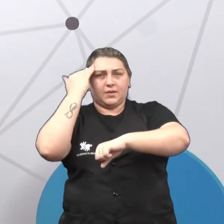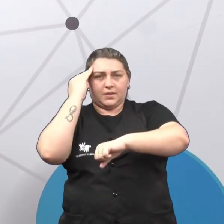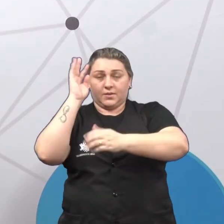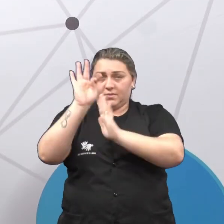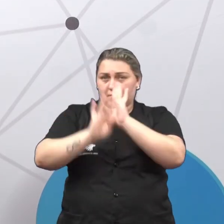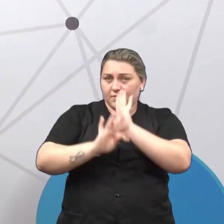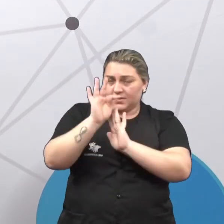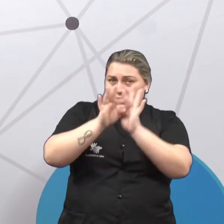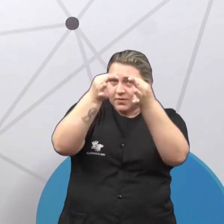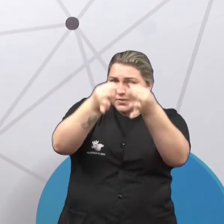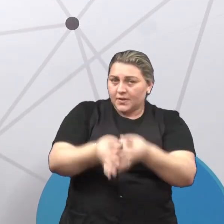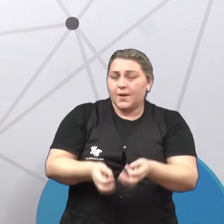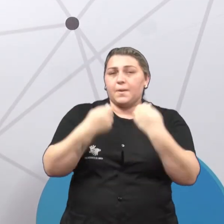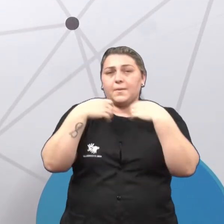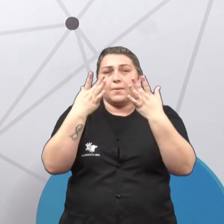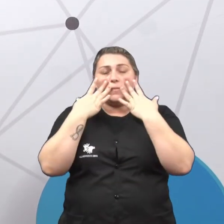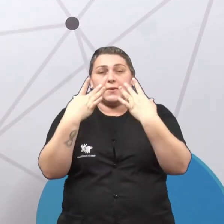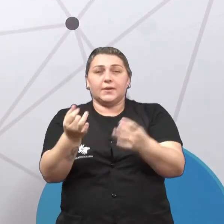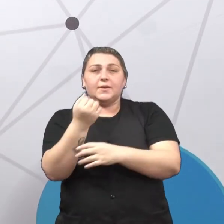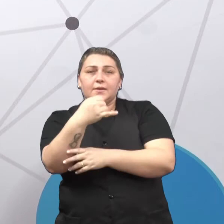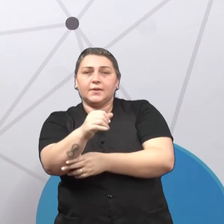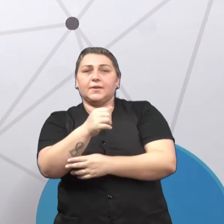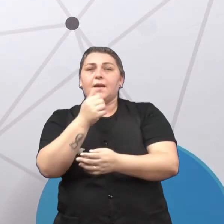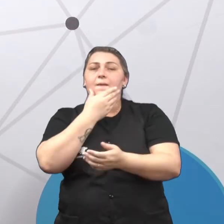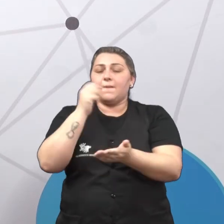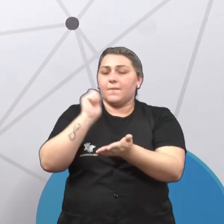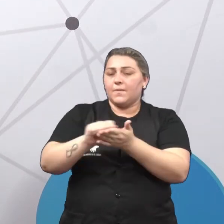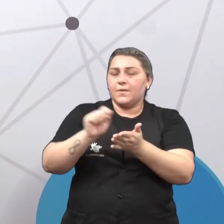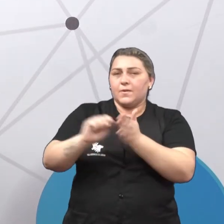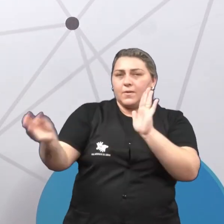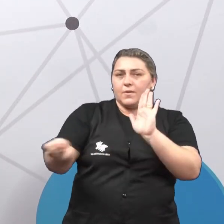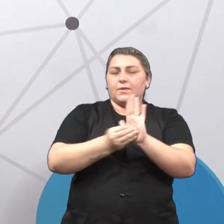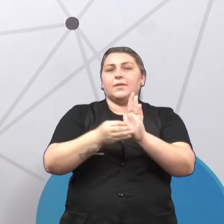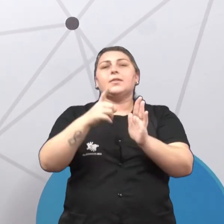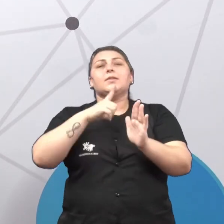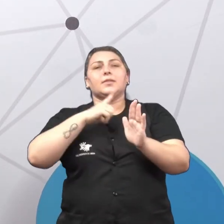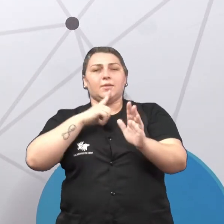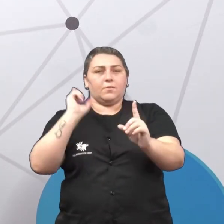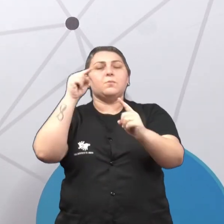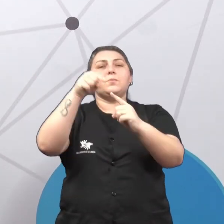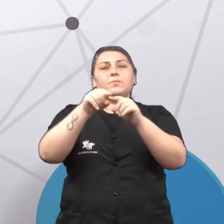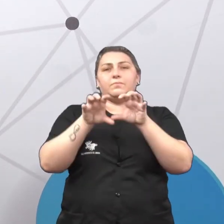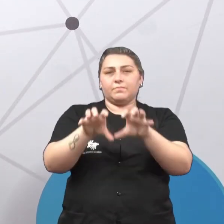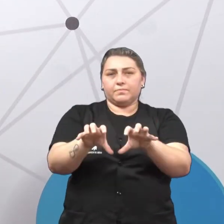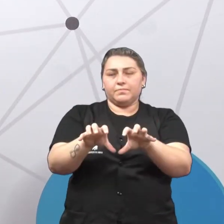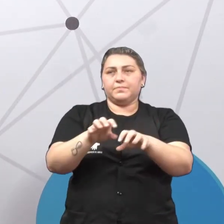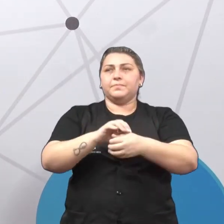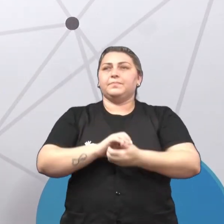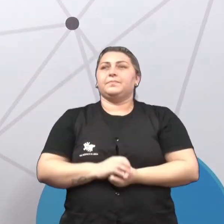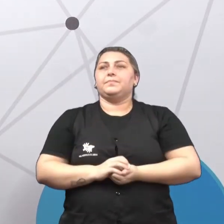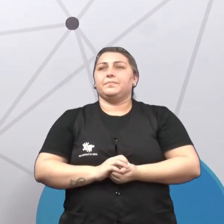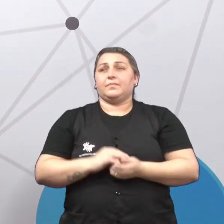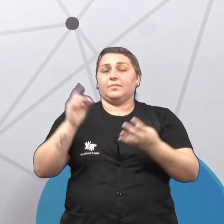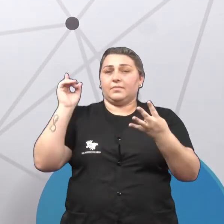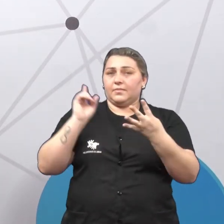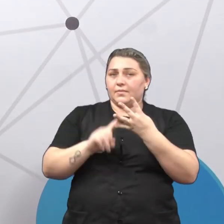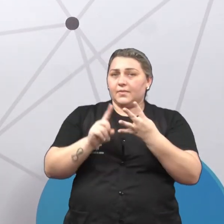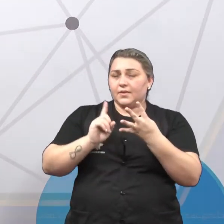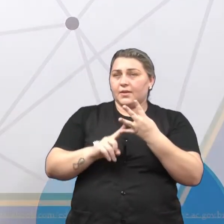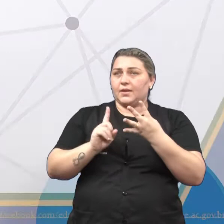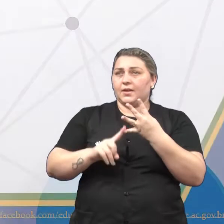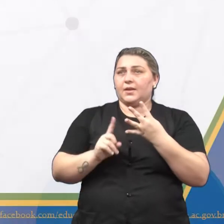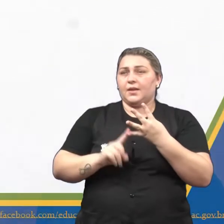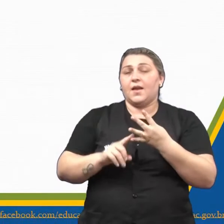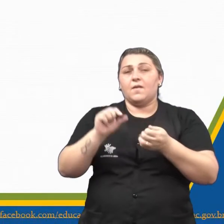um texto, certo? E eu preciso observá-las, porque se o autor colocou ali, né, ele tem alguma intenção com elas, tá bom? Então, vamos pro próximo,